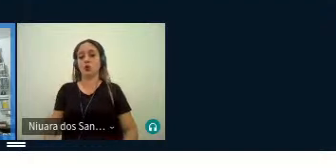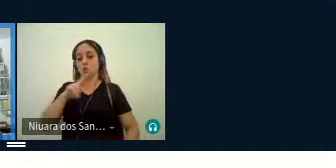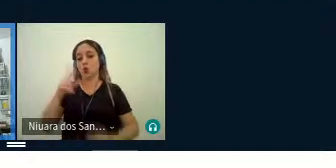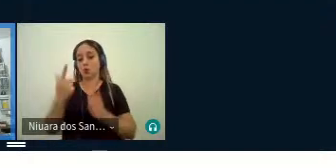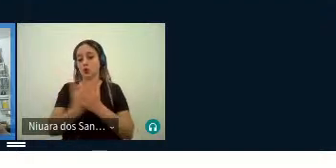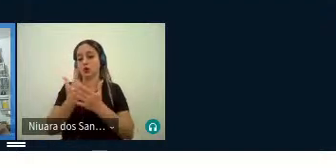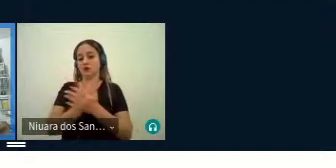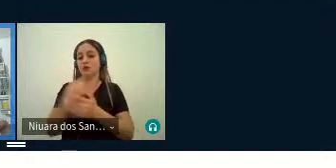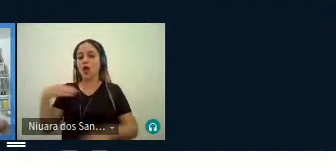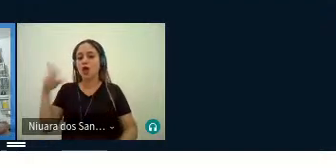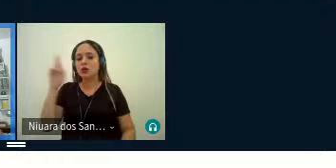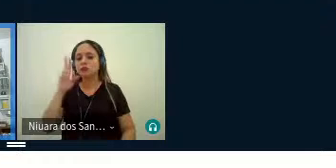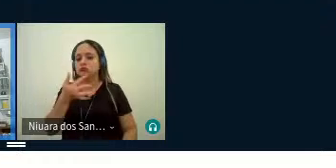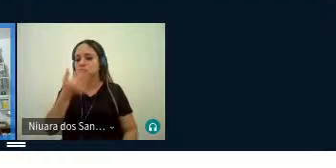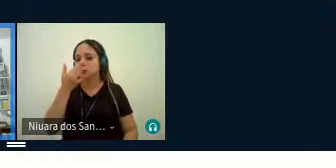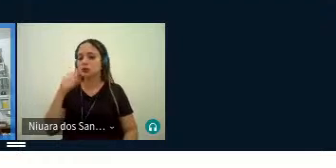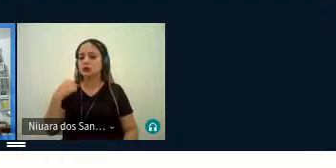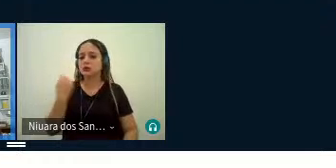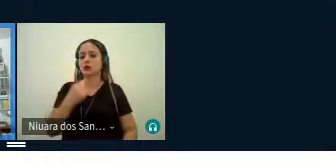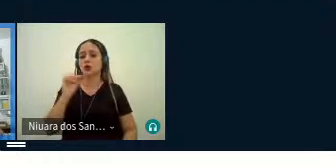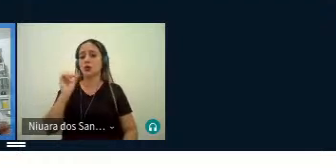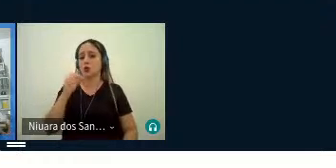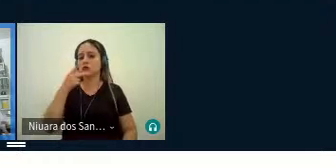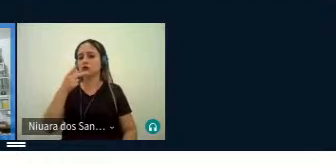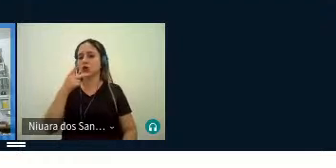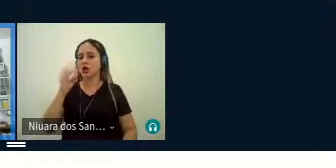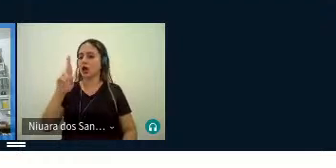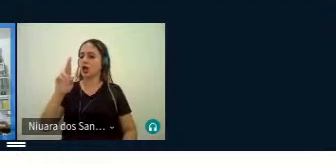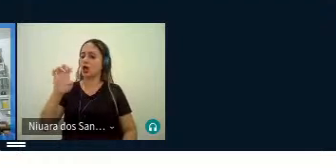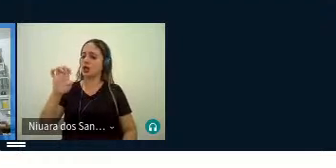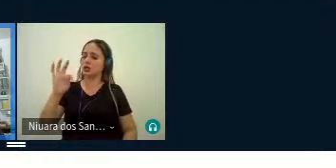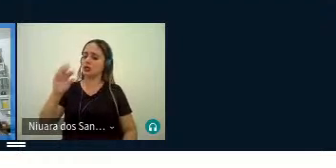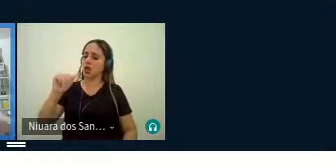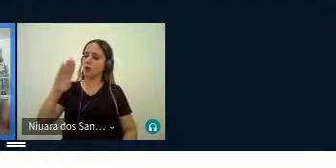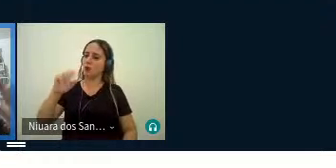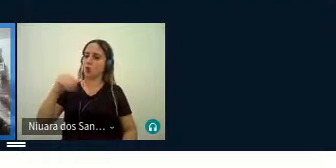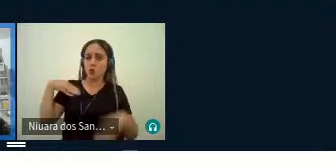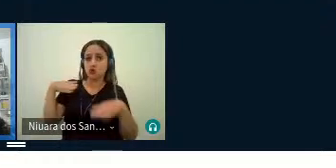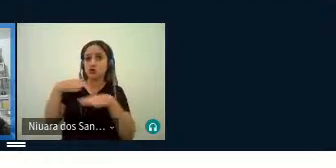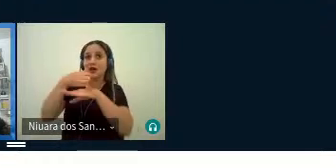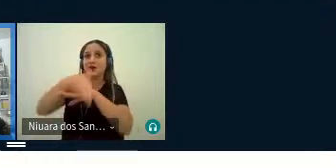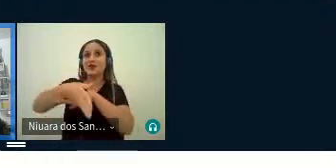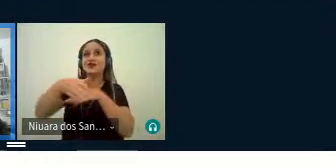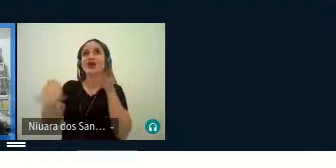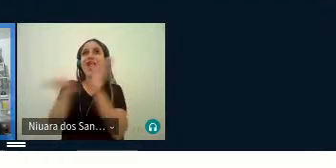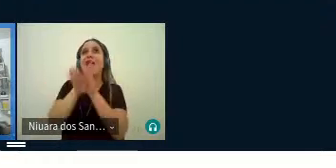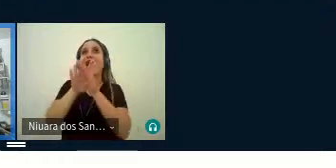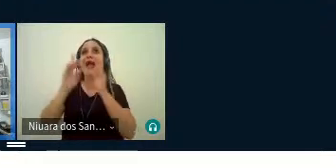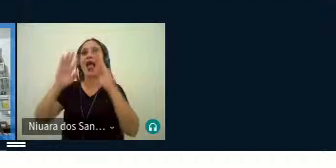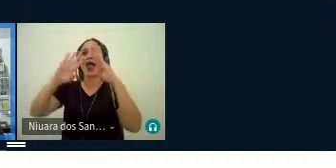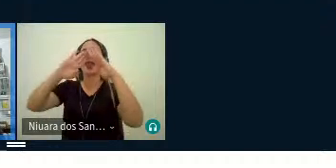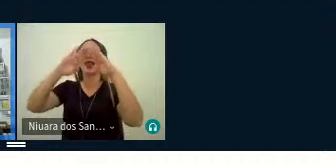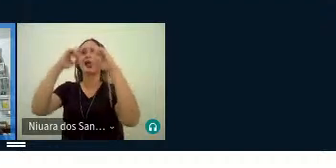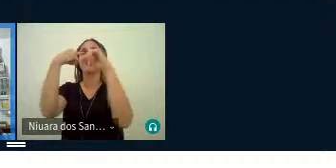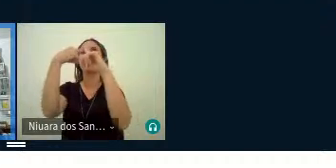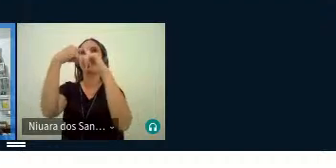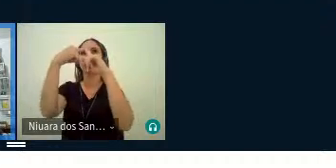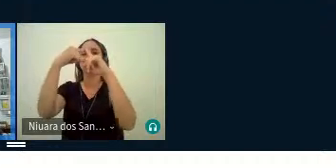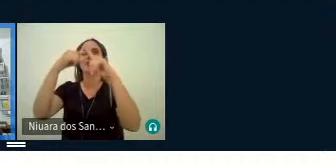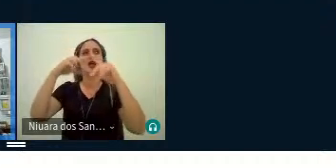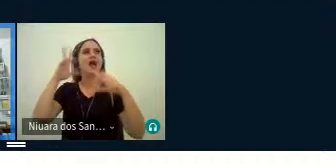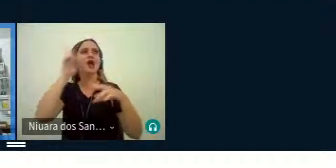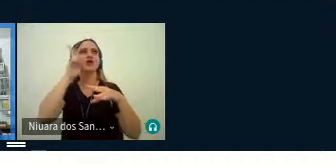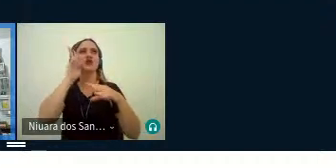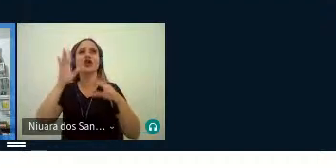está nos assistindo, retábulo, quando você entra em uma igreja, por exemplo, que conta a história de Cristo fixada nas paredes,